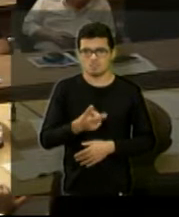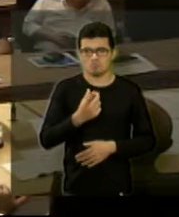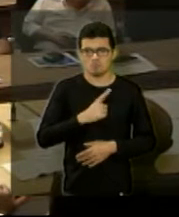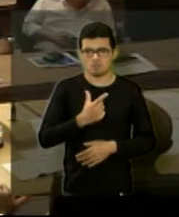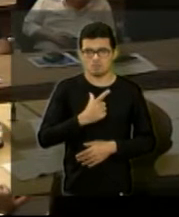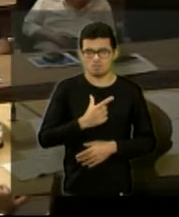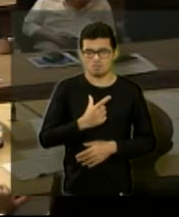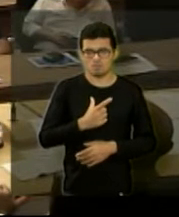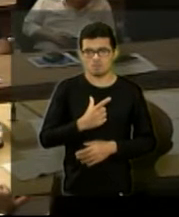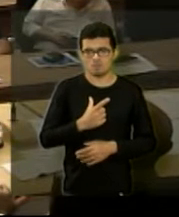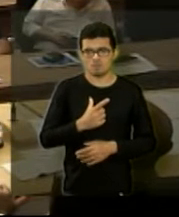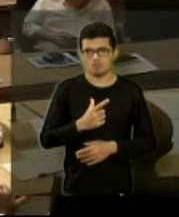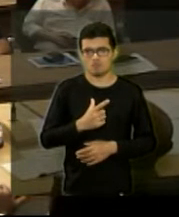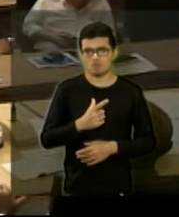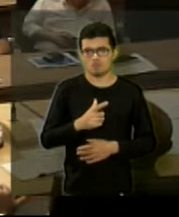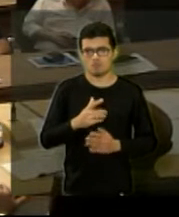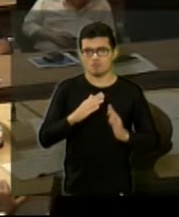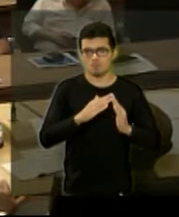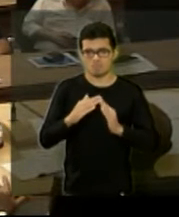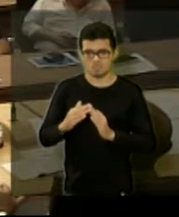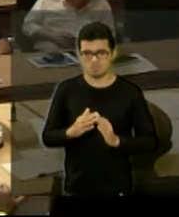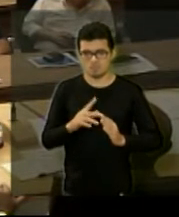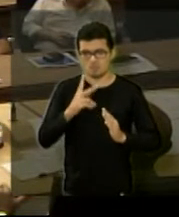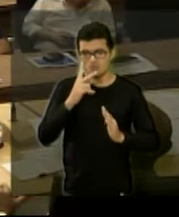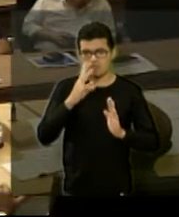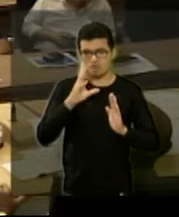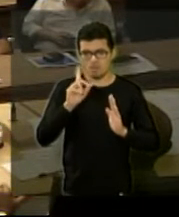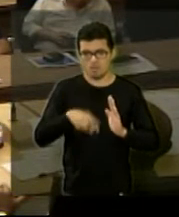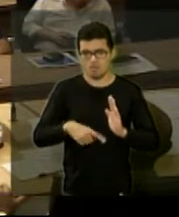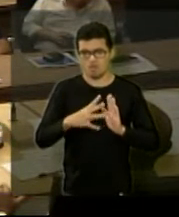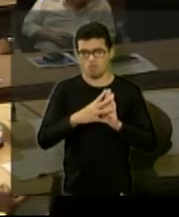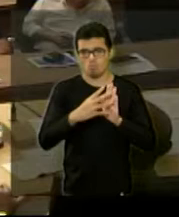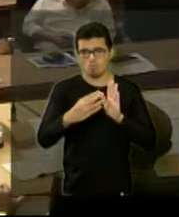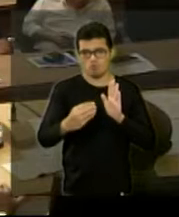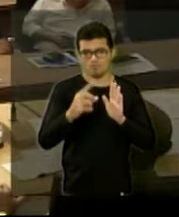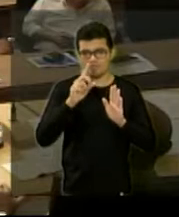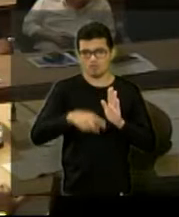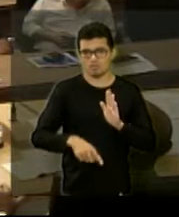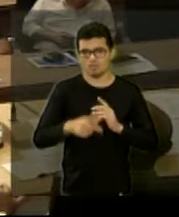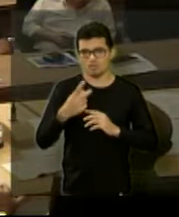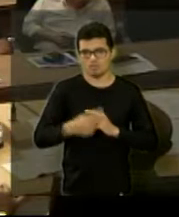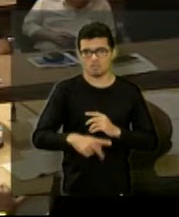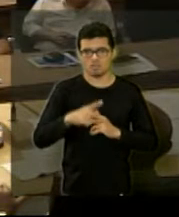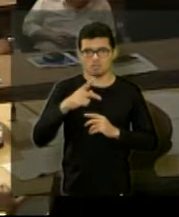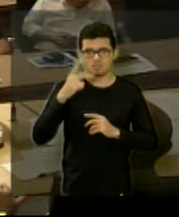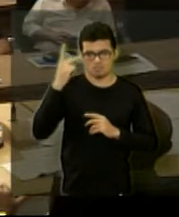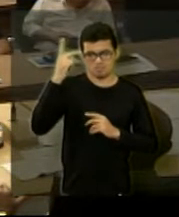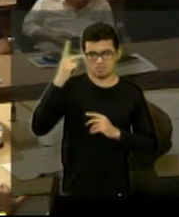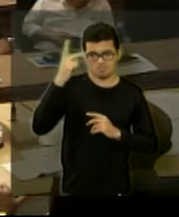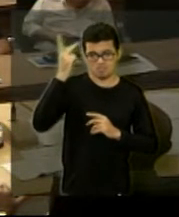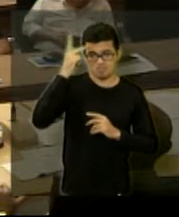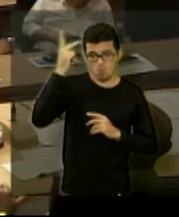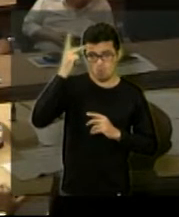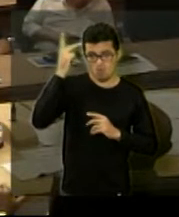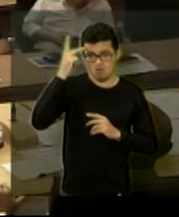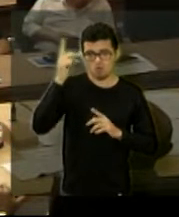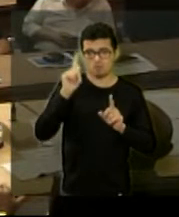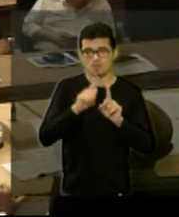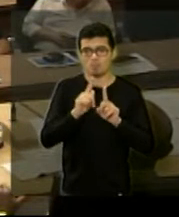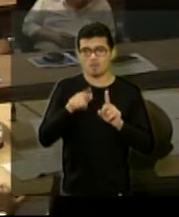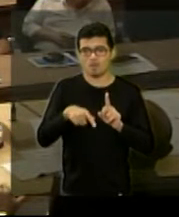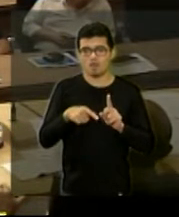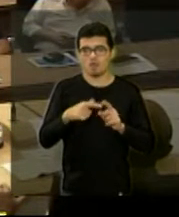considerada em termos de habitação modelo no Estado e também em uma cidade em não